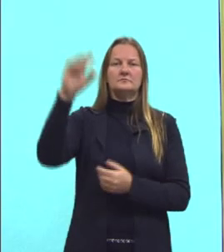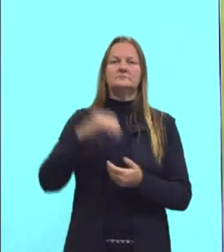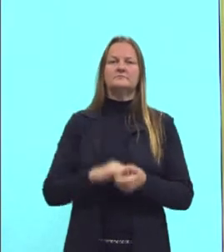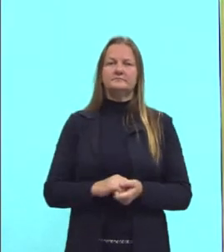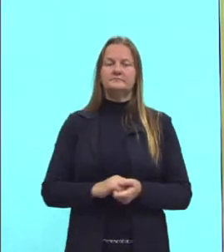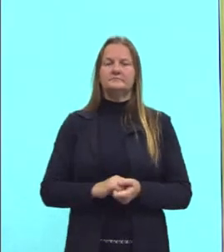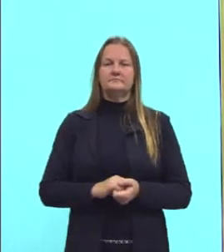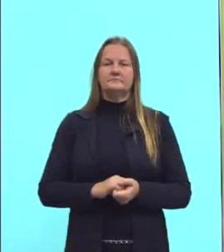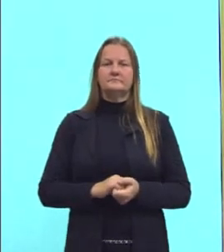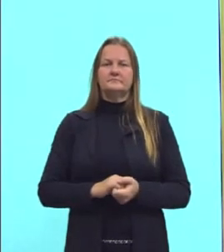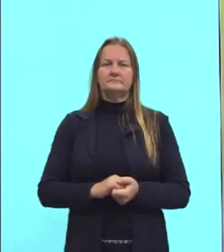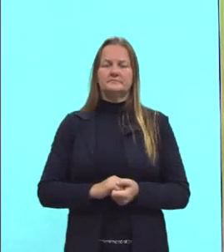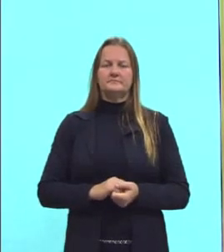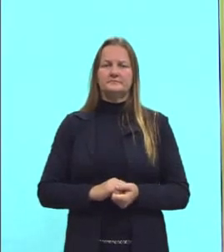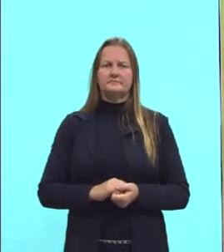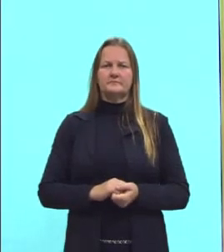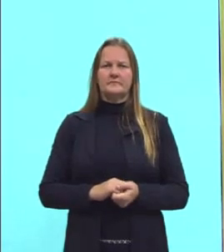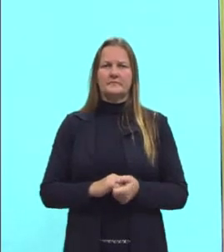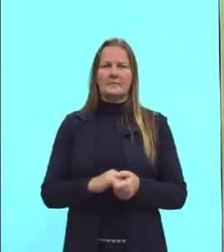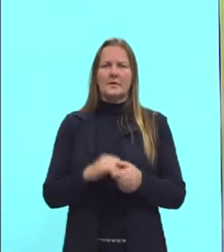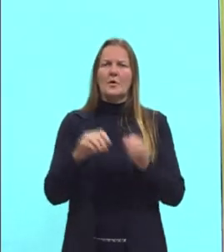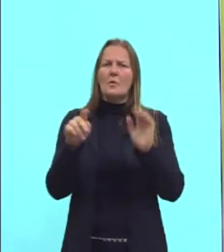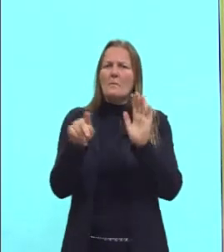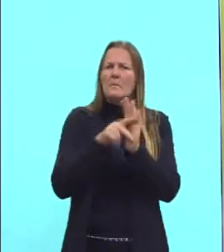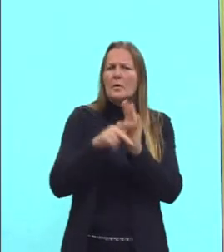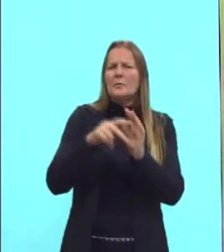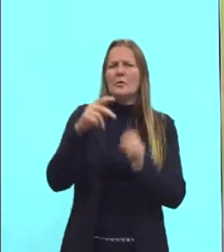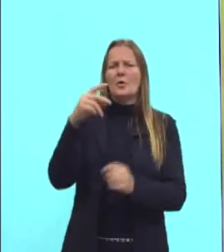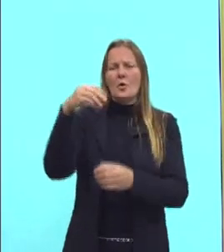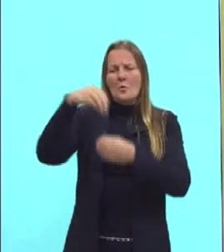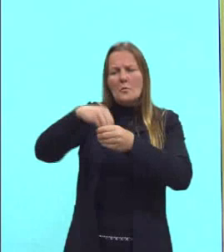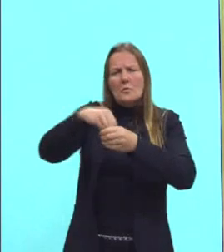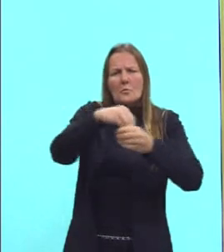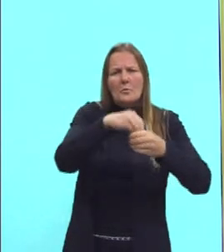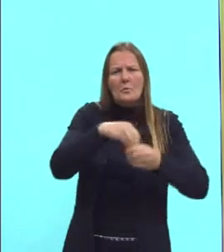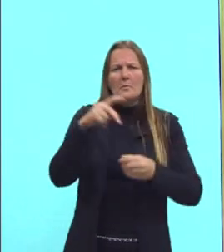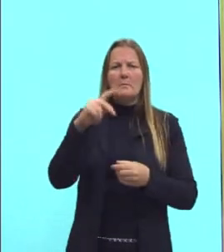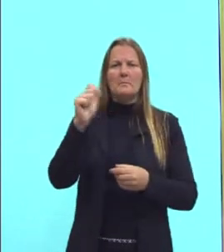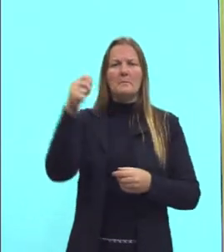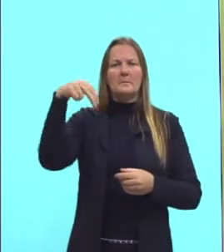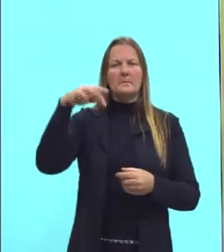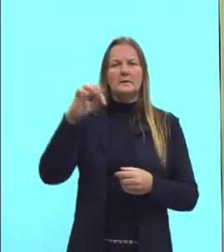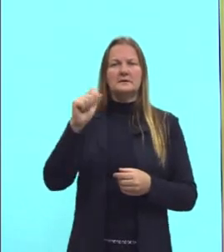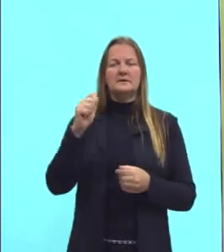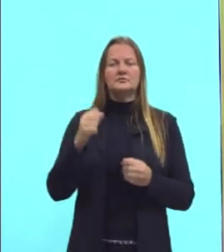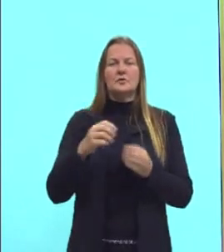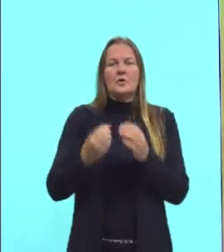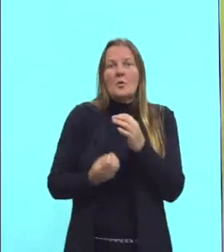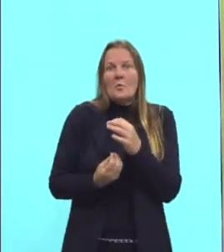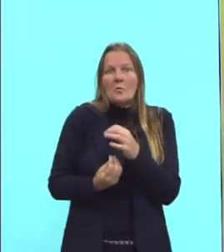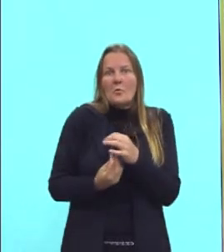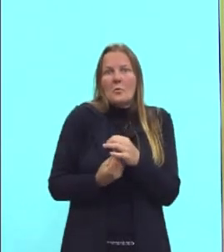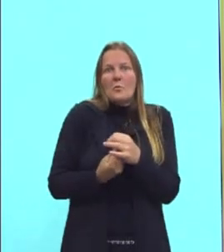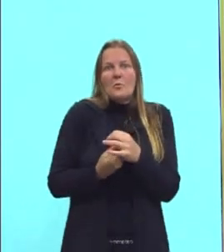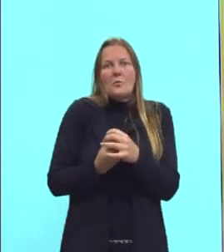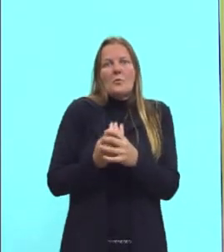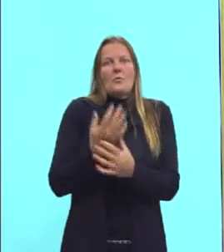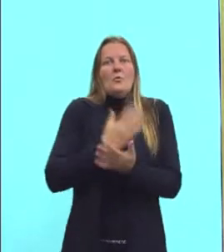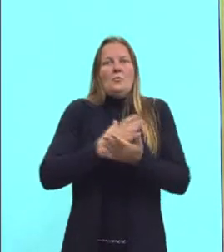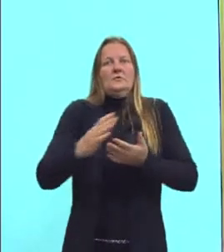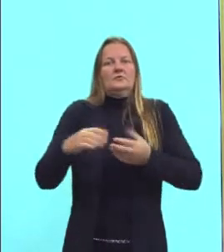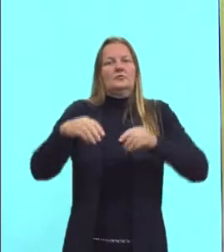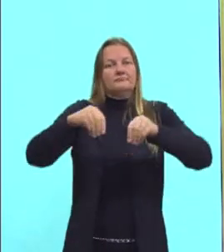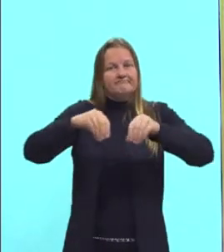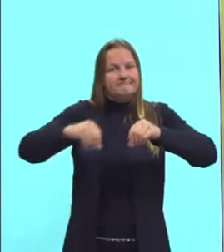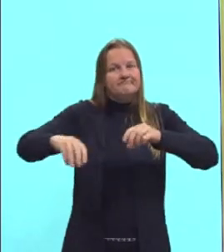sistema Plantation aí, tá? Então, a gênese do Brasil, ela está nessa questão agrária.